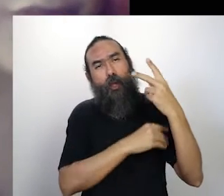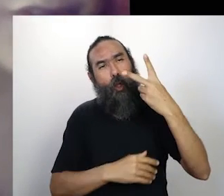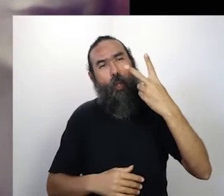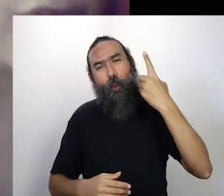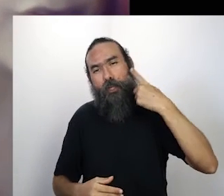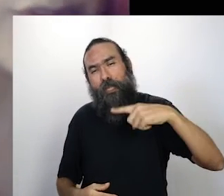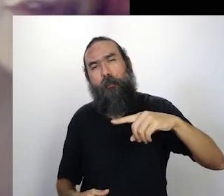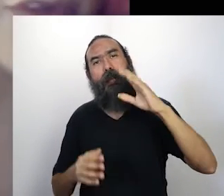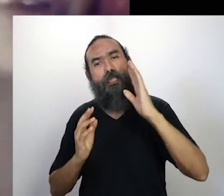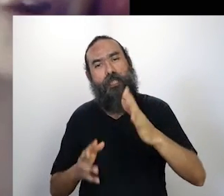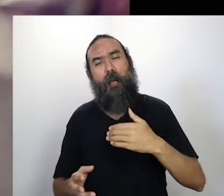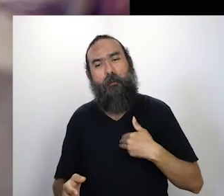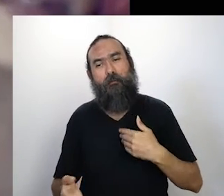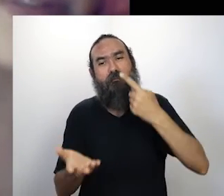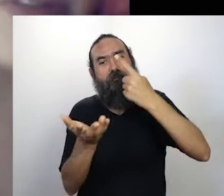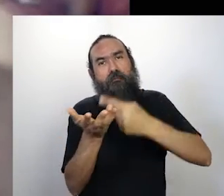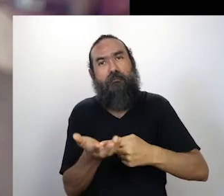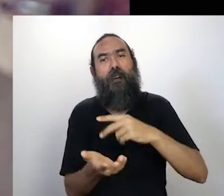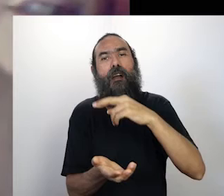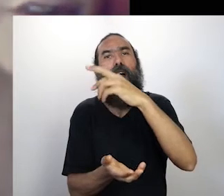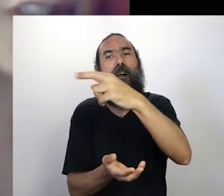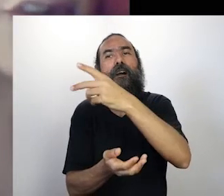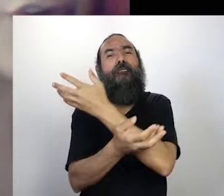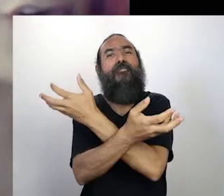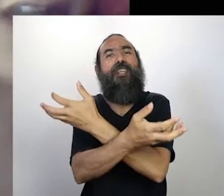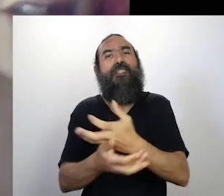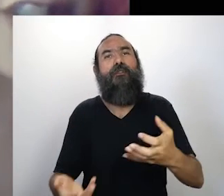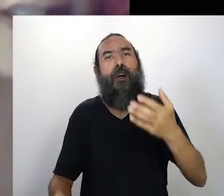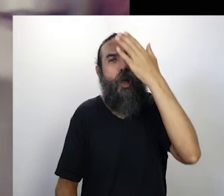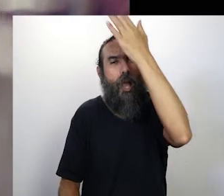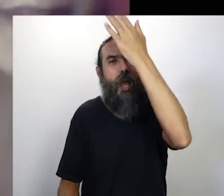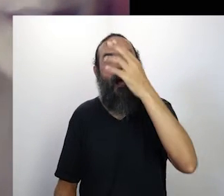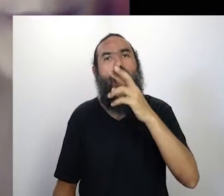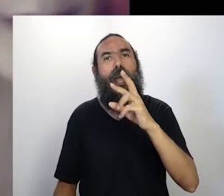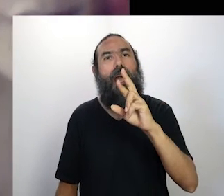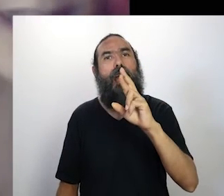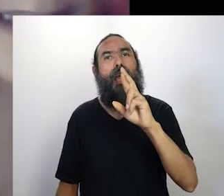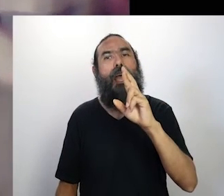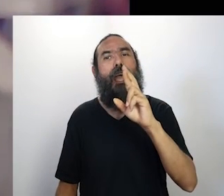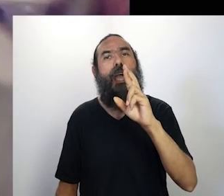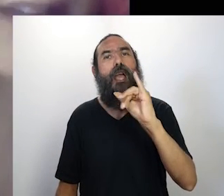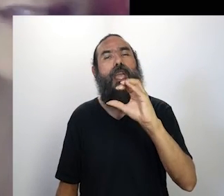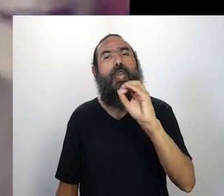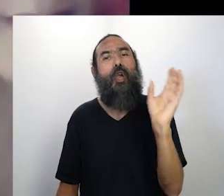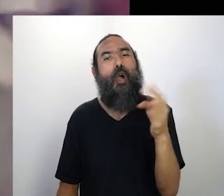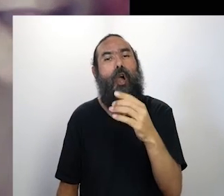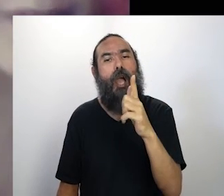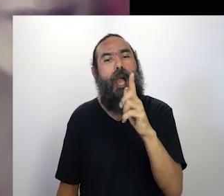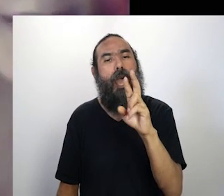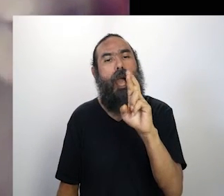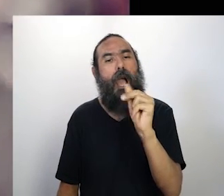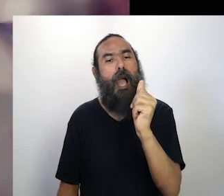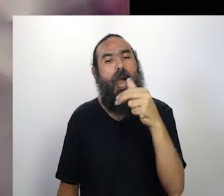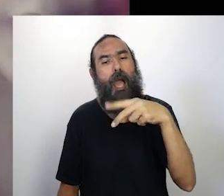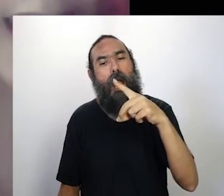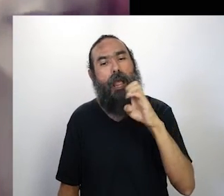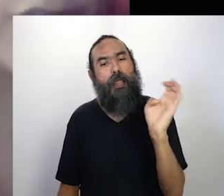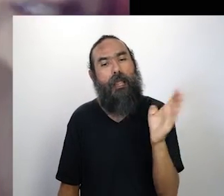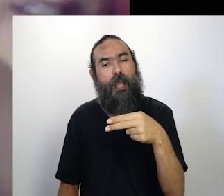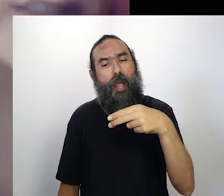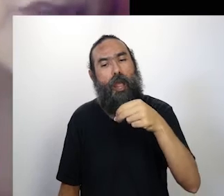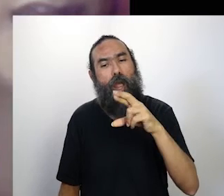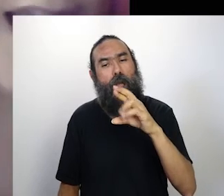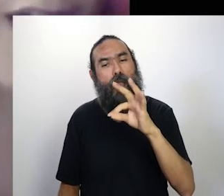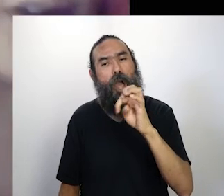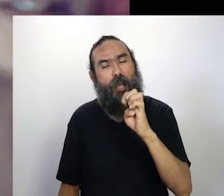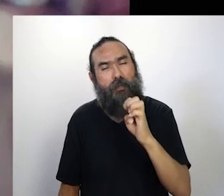festival feito totalmente virtual lá pela Universidade Rio Grande do Norte, participado de várias lives também, bate-papos ligados à